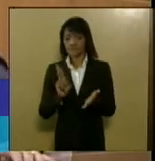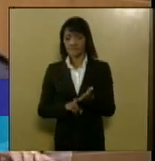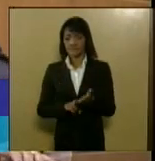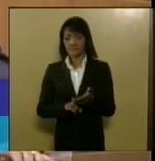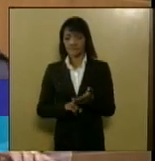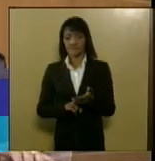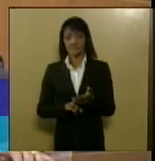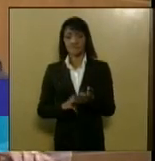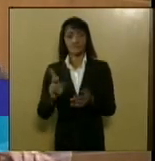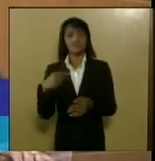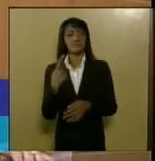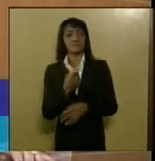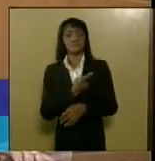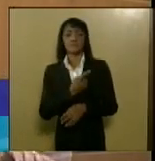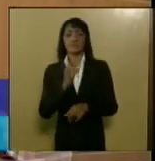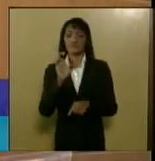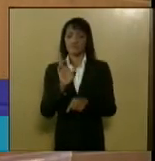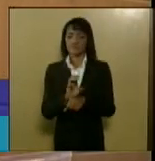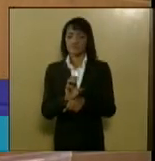o nosso Estado